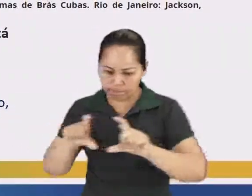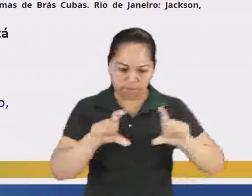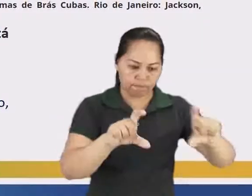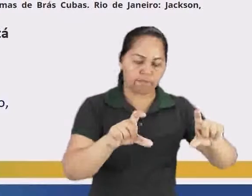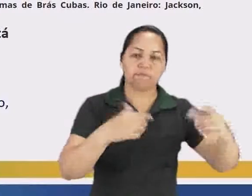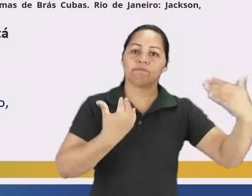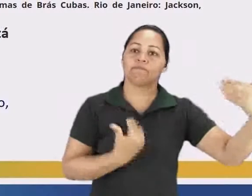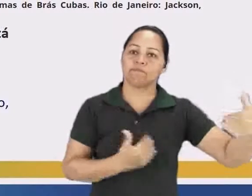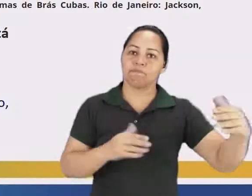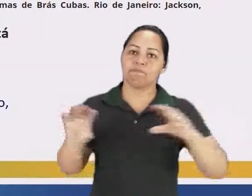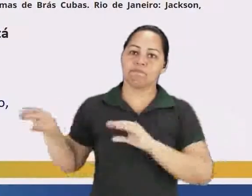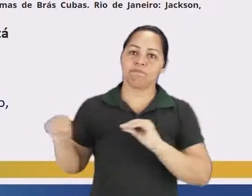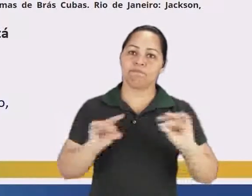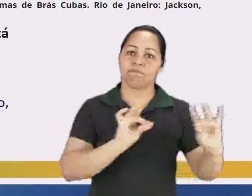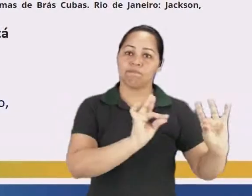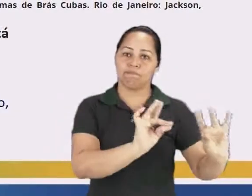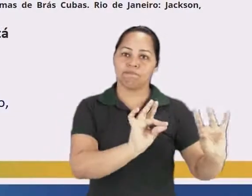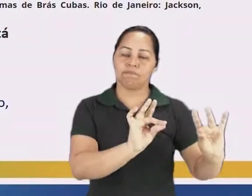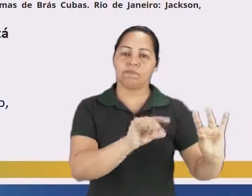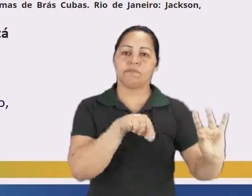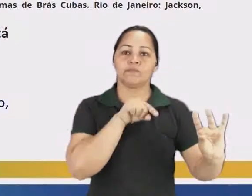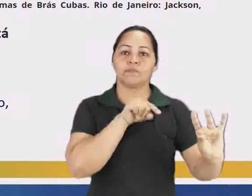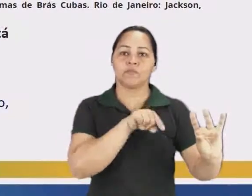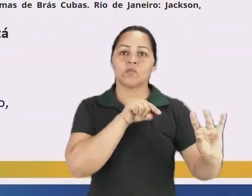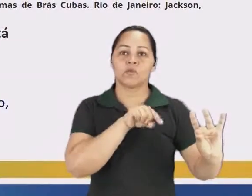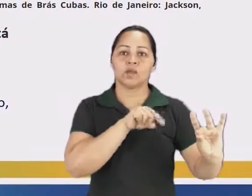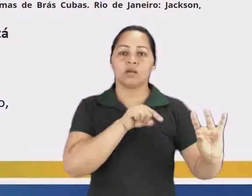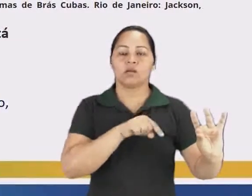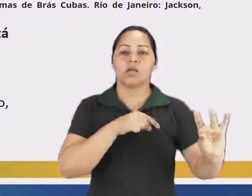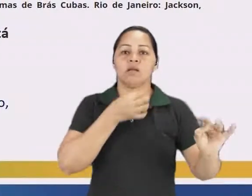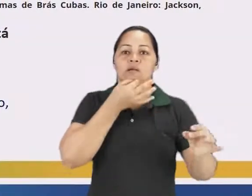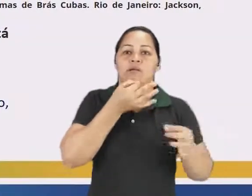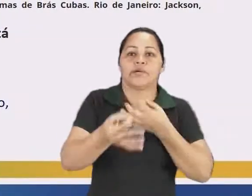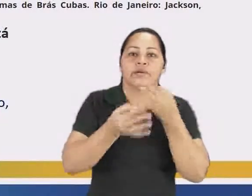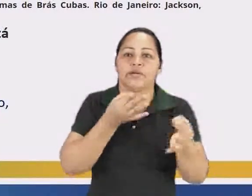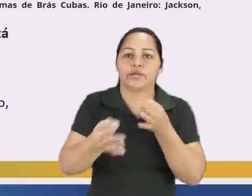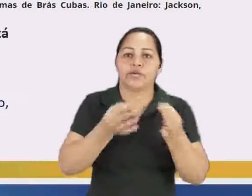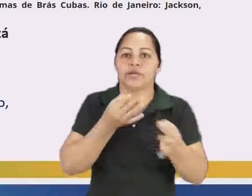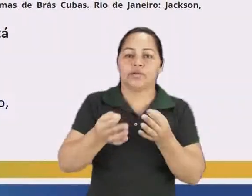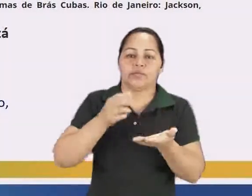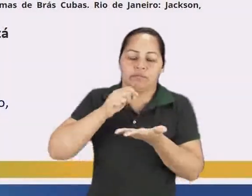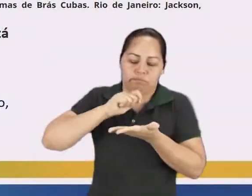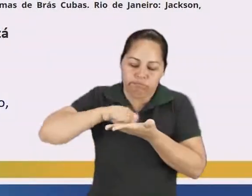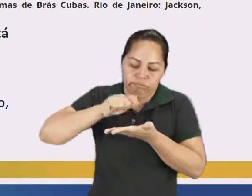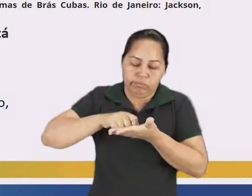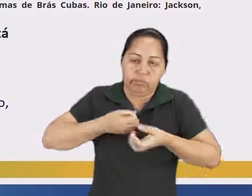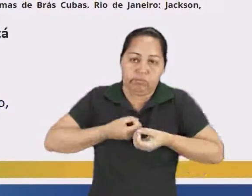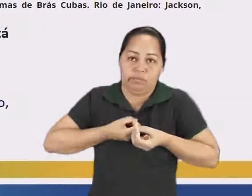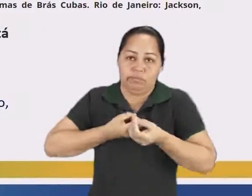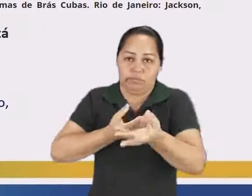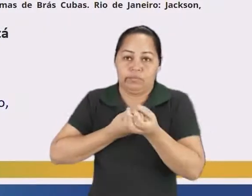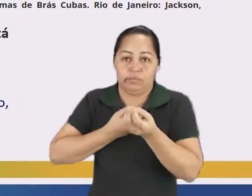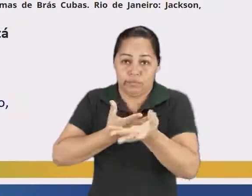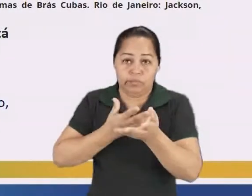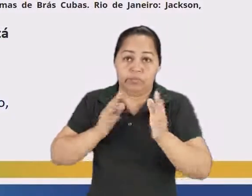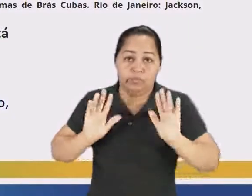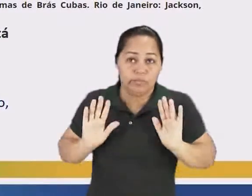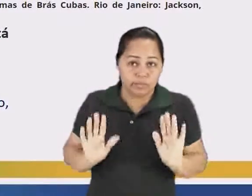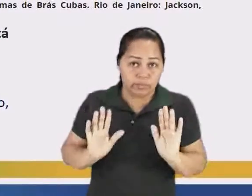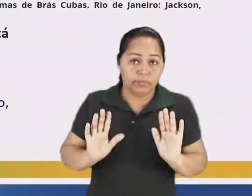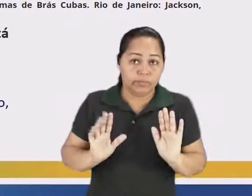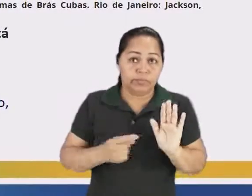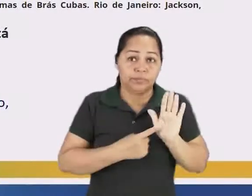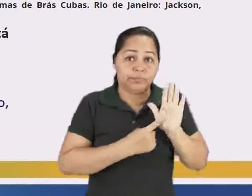Então, aqui. A frase do texto em que se percebe a crítica do narrador ao romantismo, olha aqui. Está pedindo que você